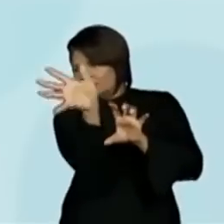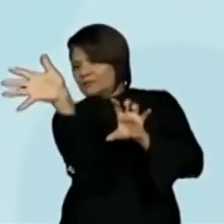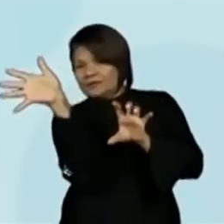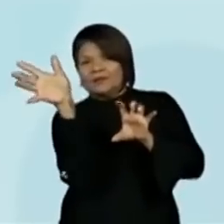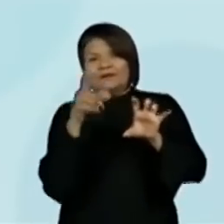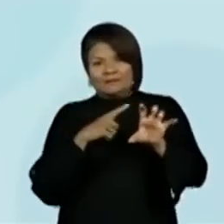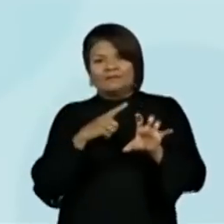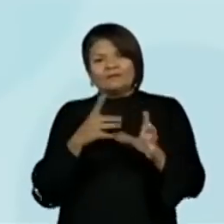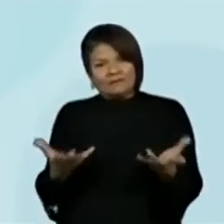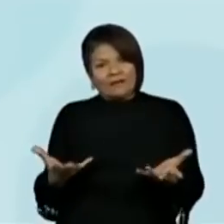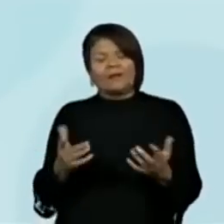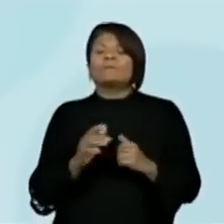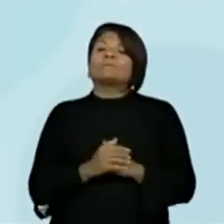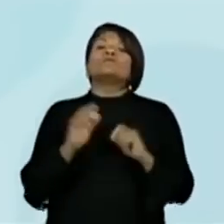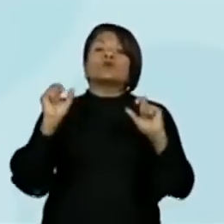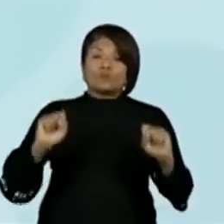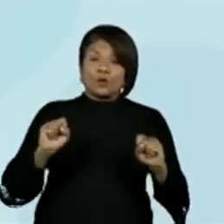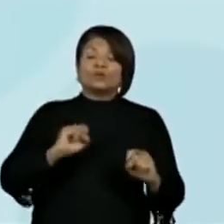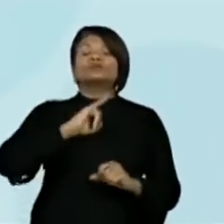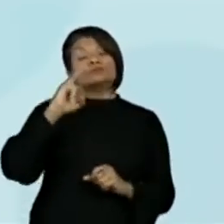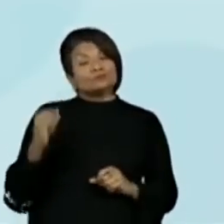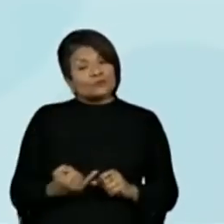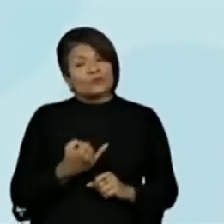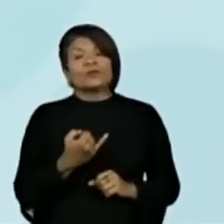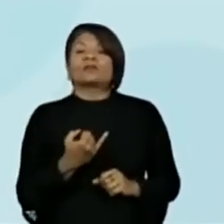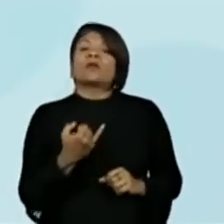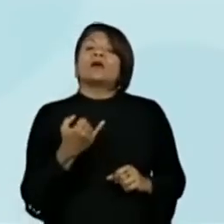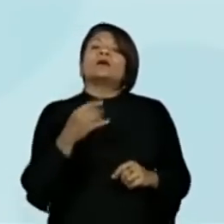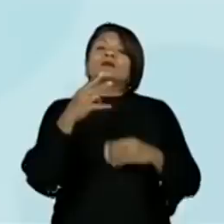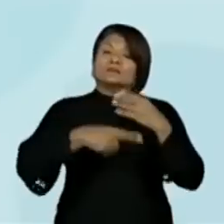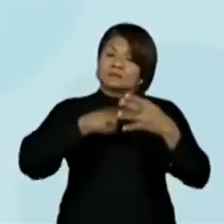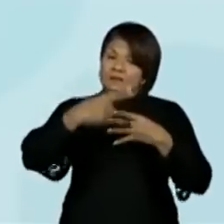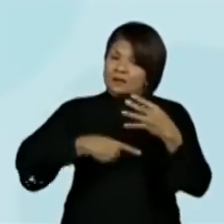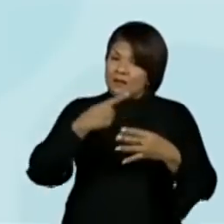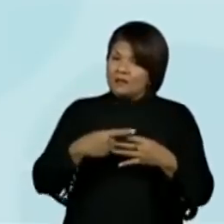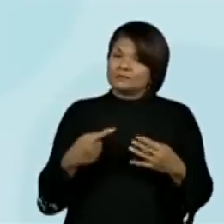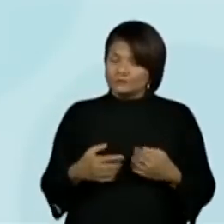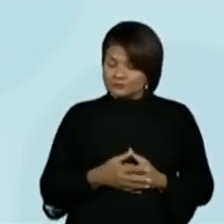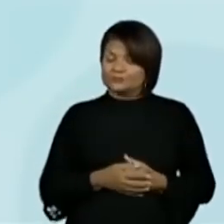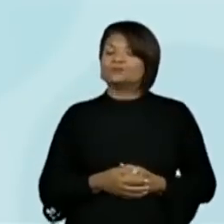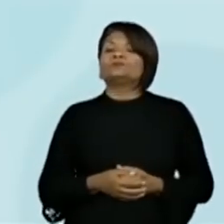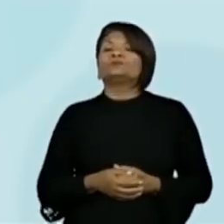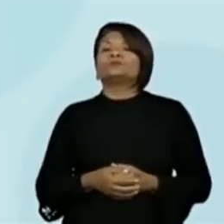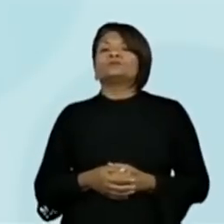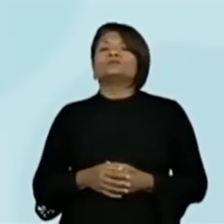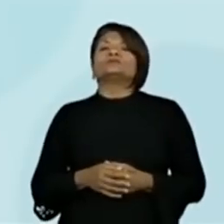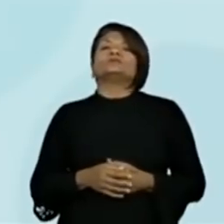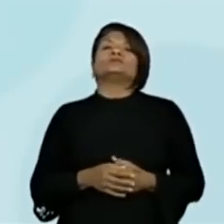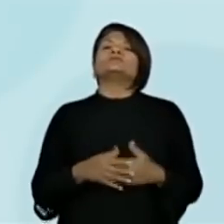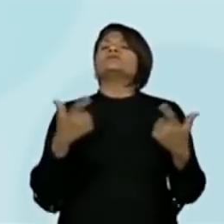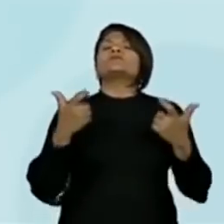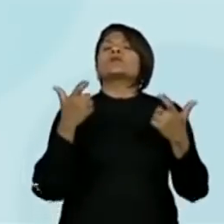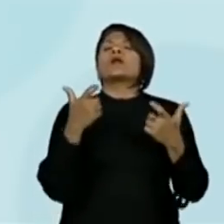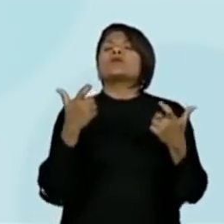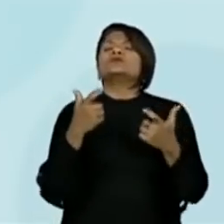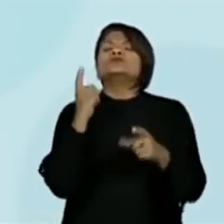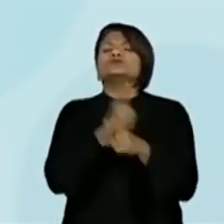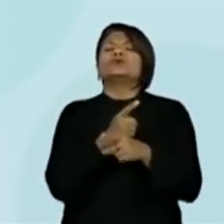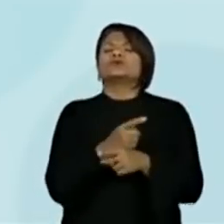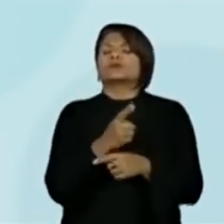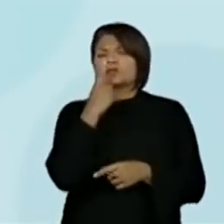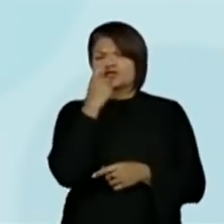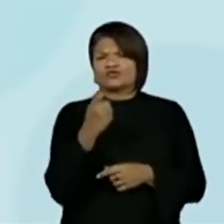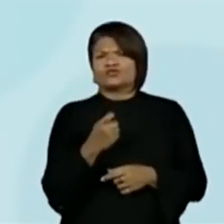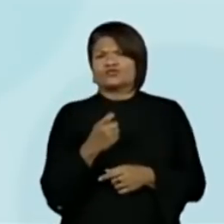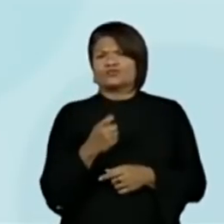Pode ser reaproveitado e reciclado quando possível. Ok? Onde a gente acha lixo? Em